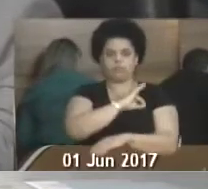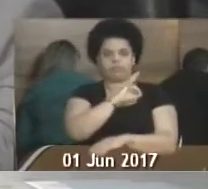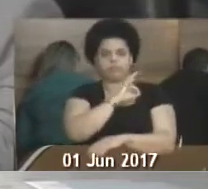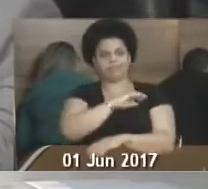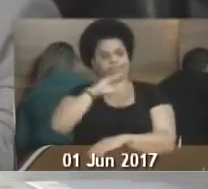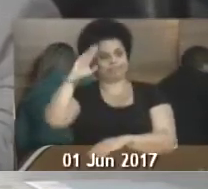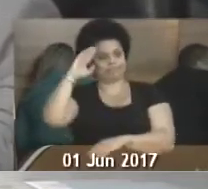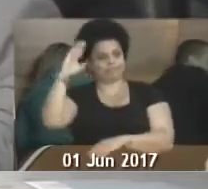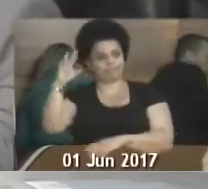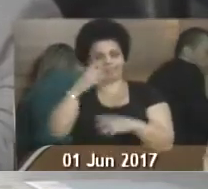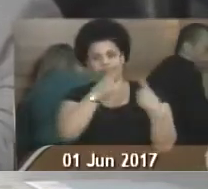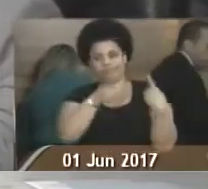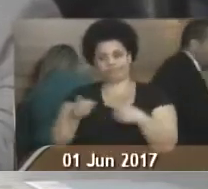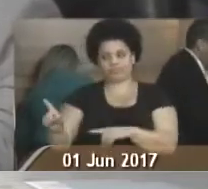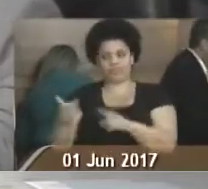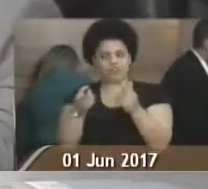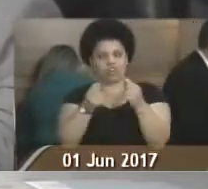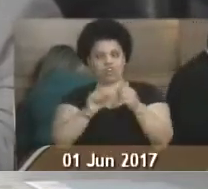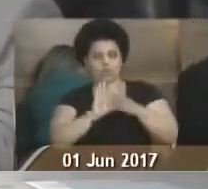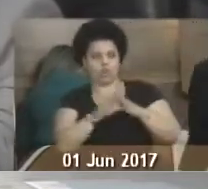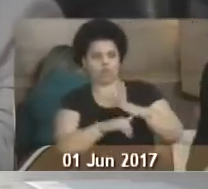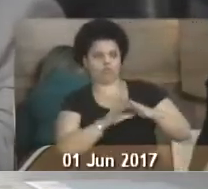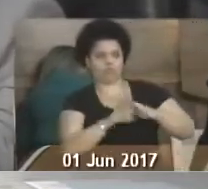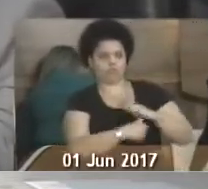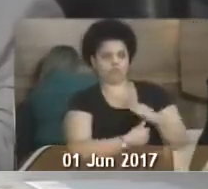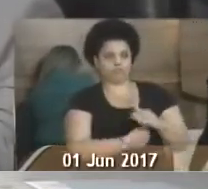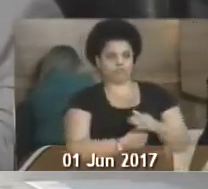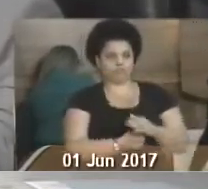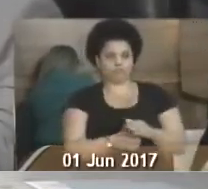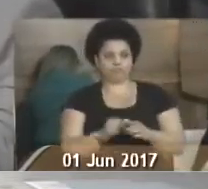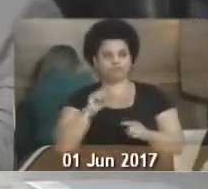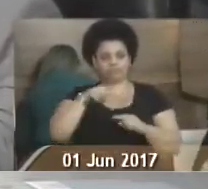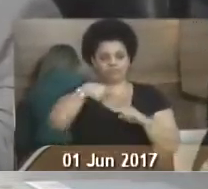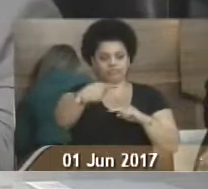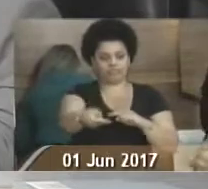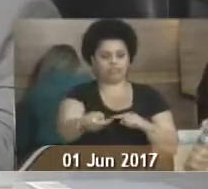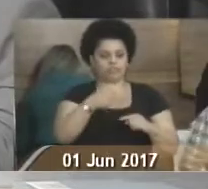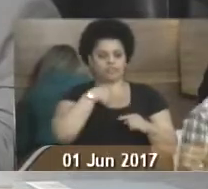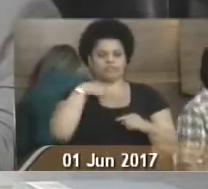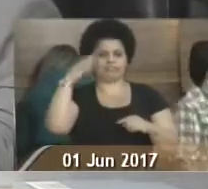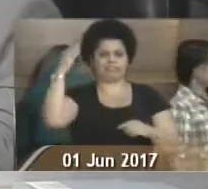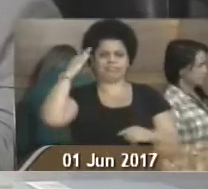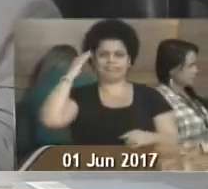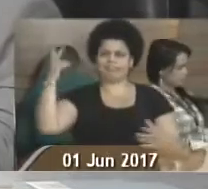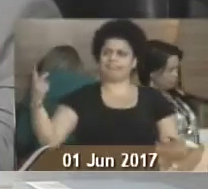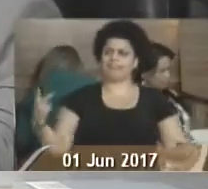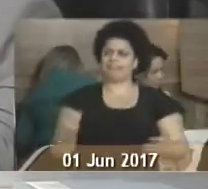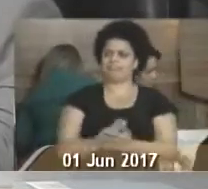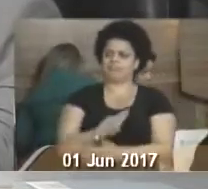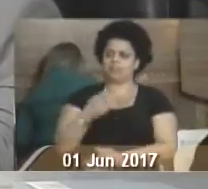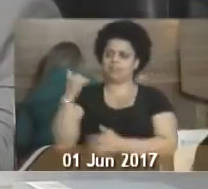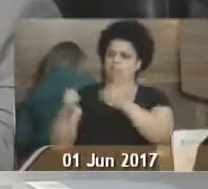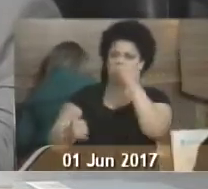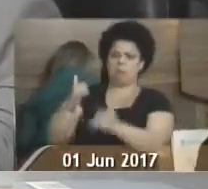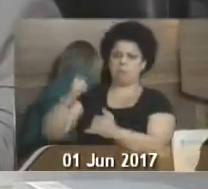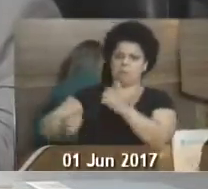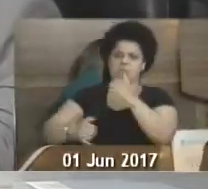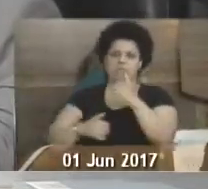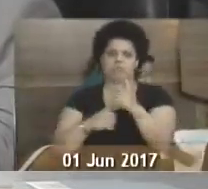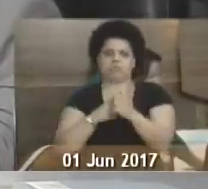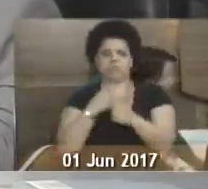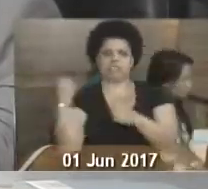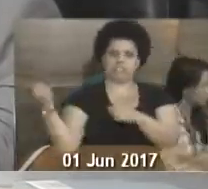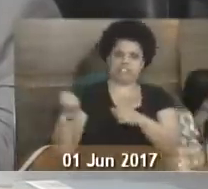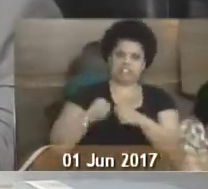principalmente contra a corrupção, e logo depois de participar do ato eu fiquei sabendo, infelizmente, desse